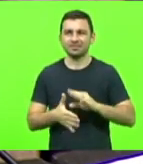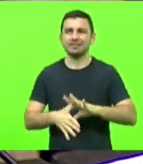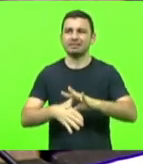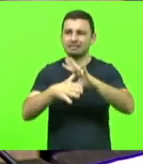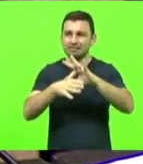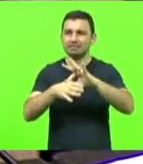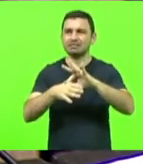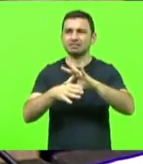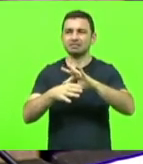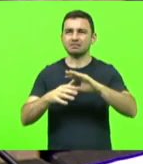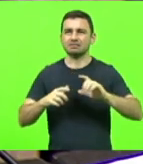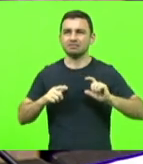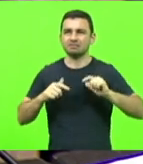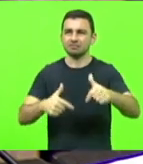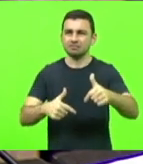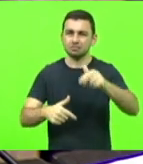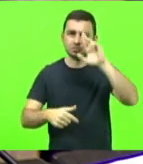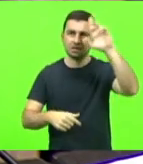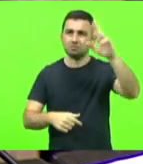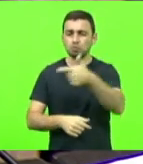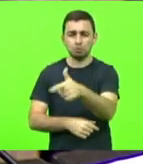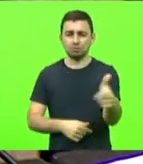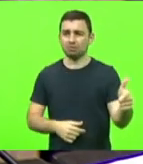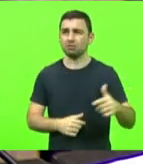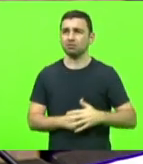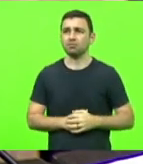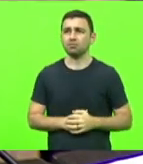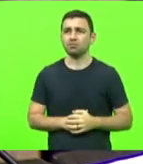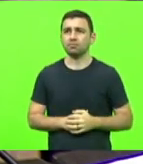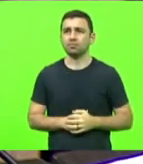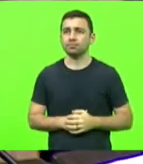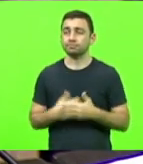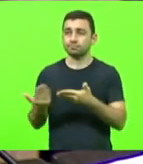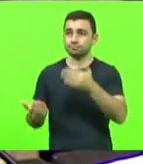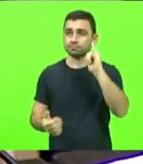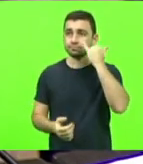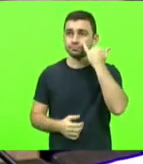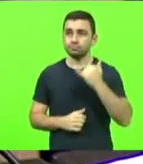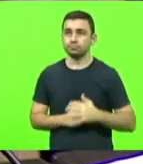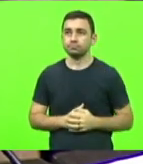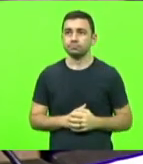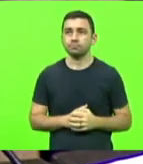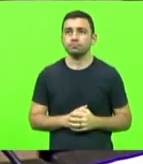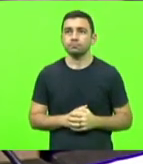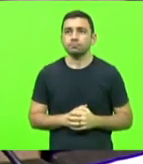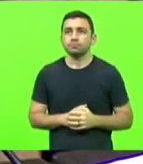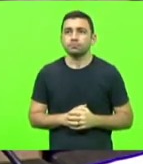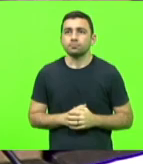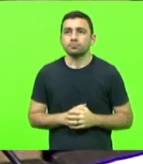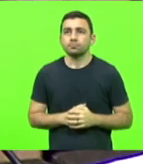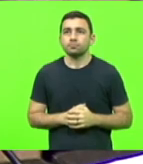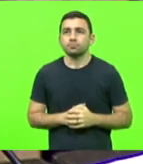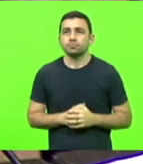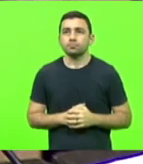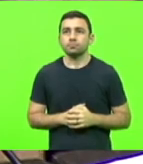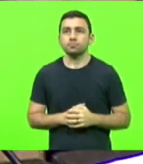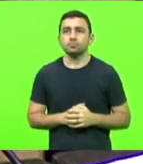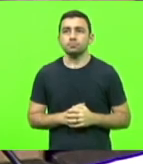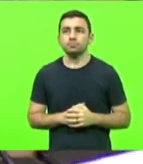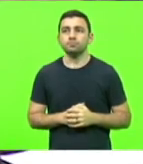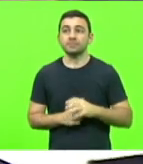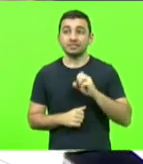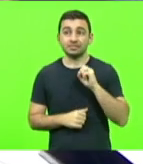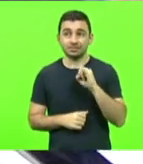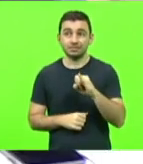carece de lideranças, não há liderança alguma. Deputado Gessé? É, se se a Fox